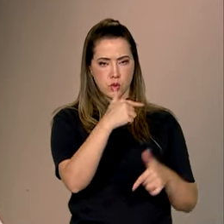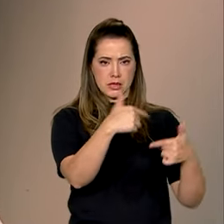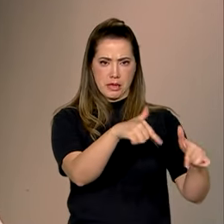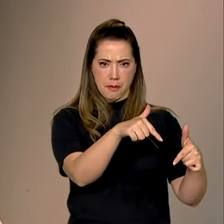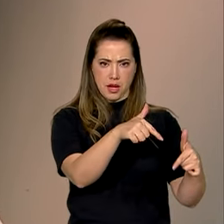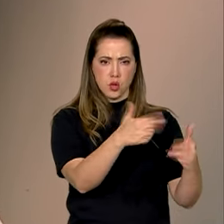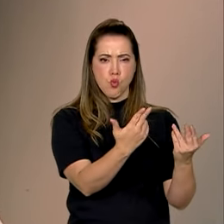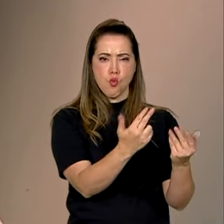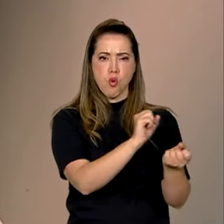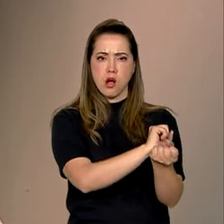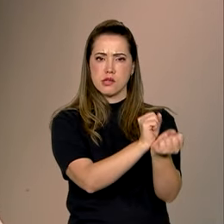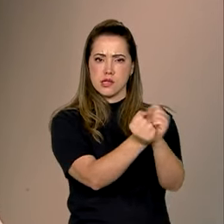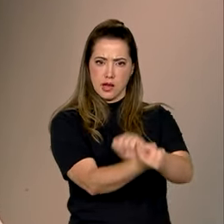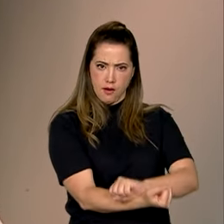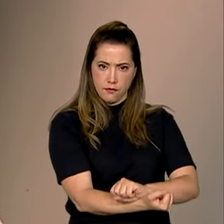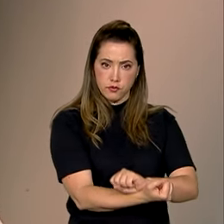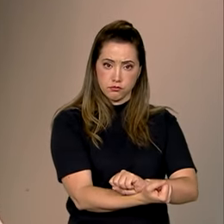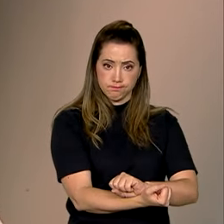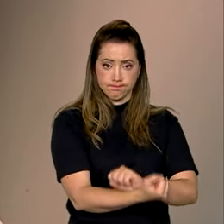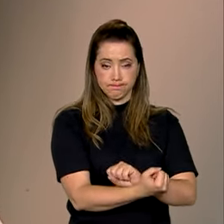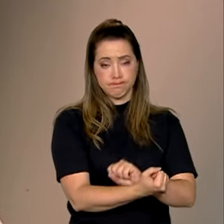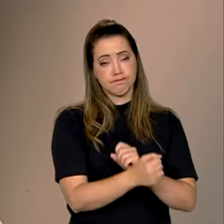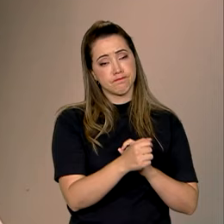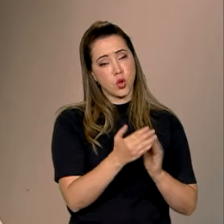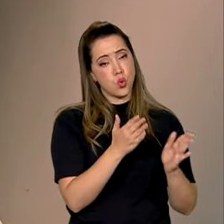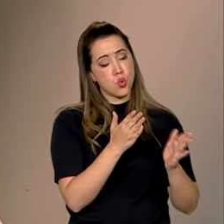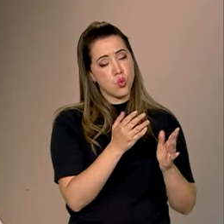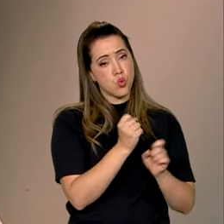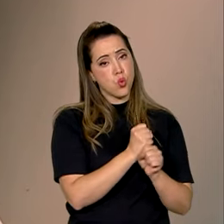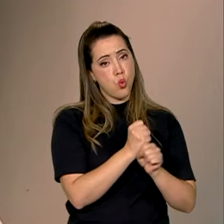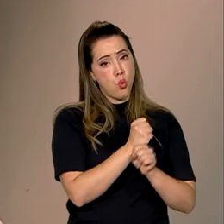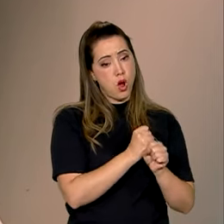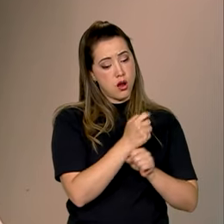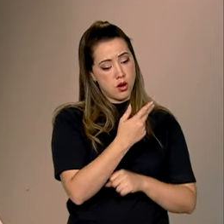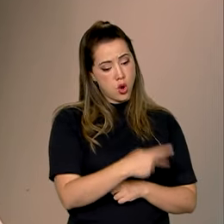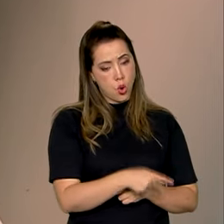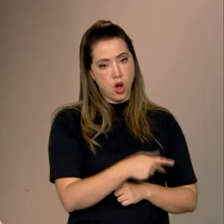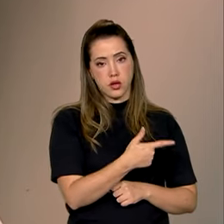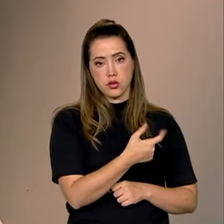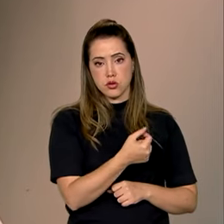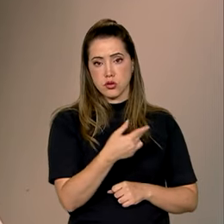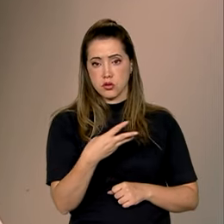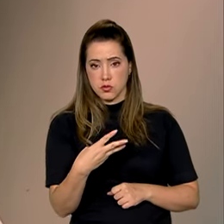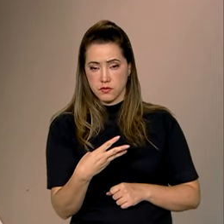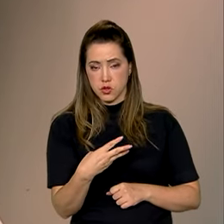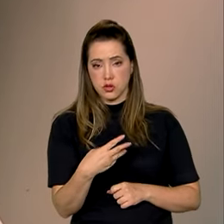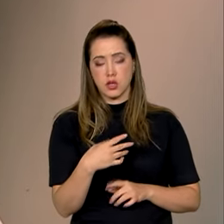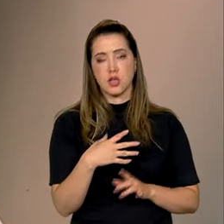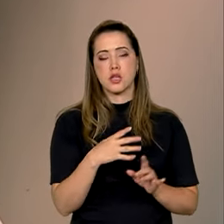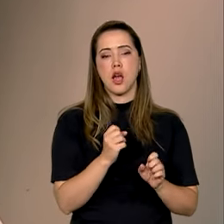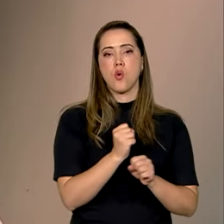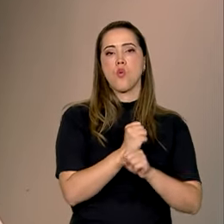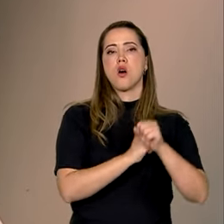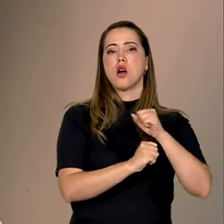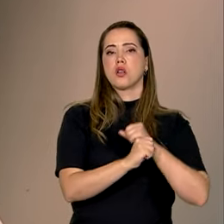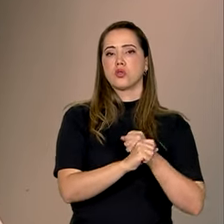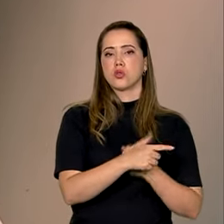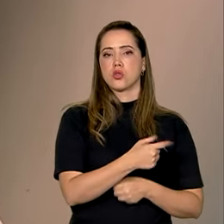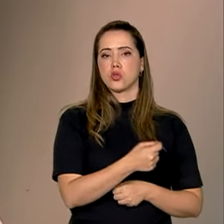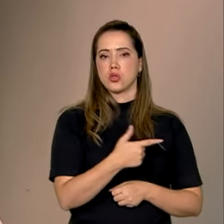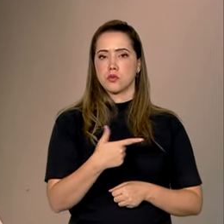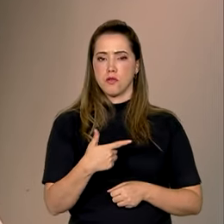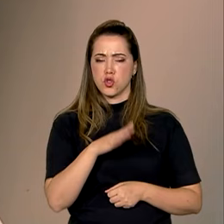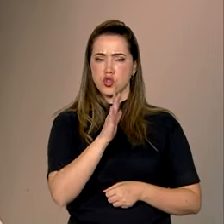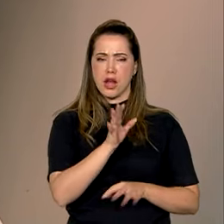de condições análogas da escravidão no Brasil em 2023, certo? O número de 2022, e aí é um número fechado, já 100